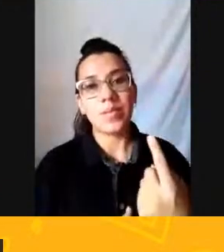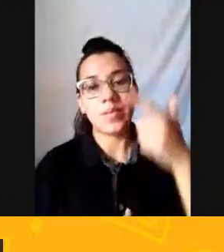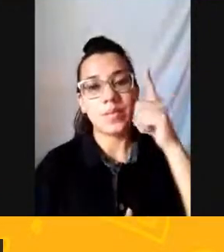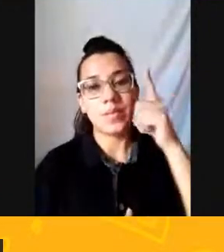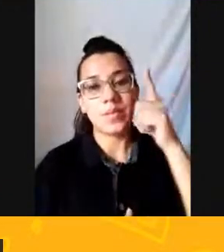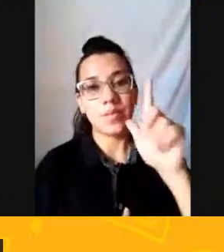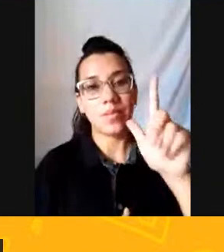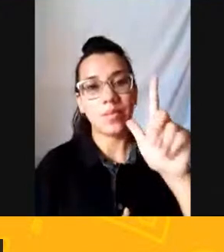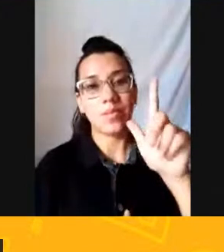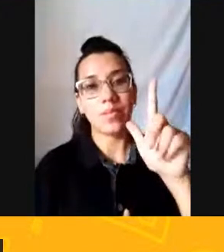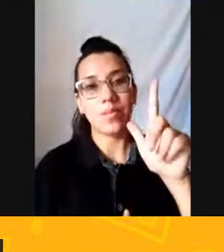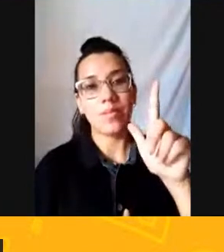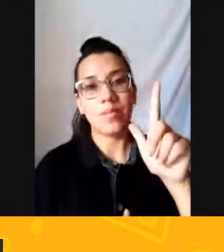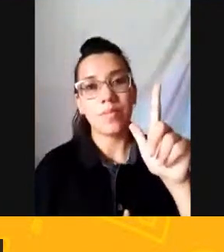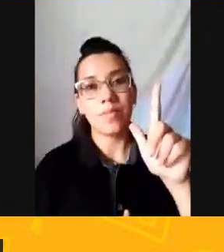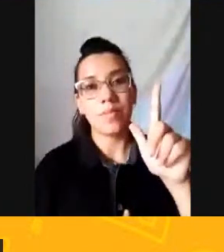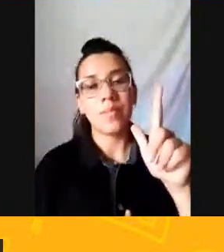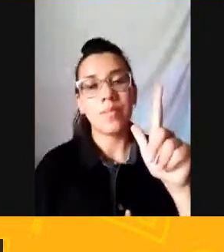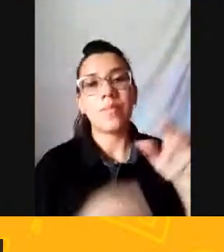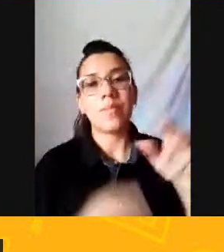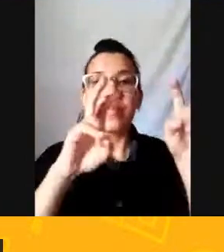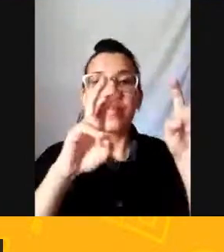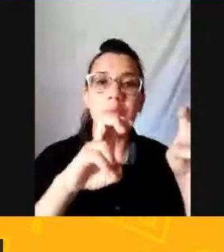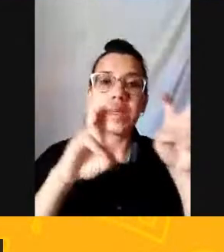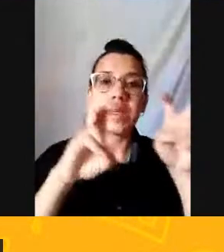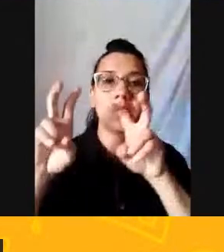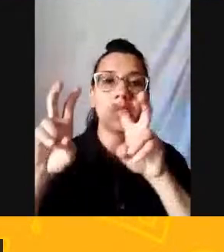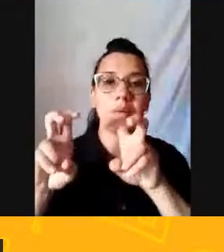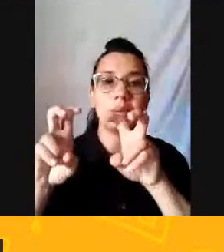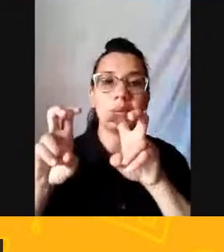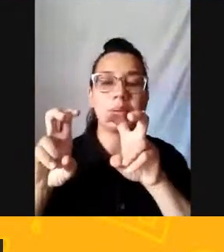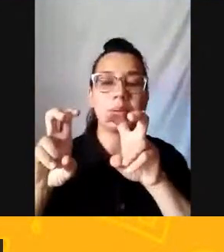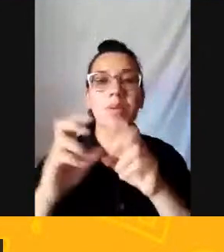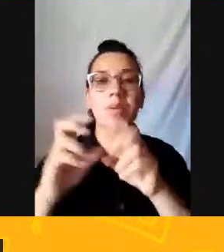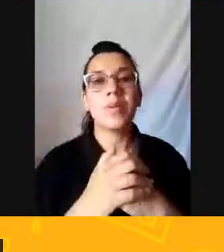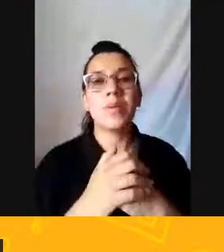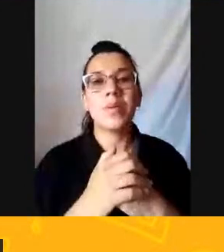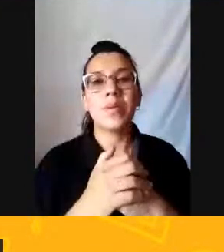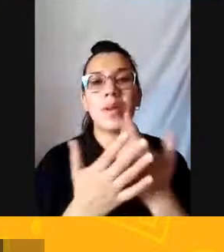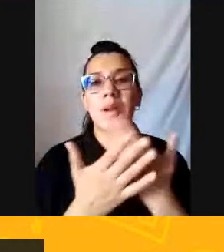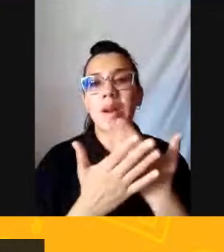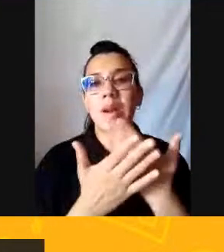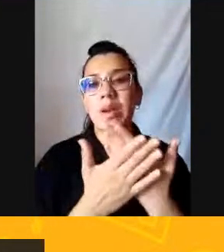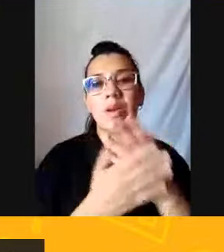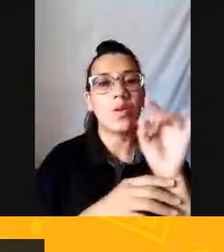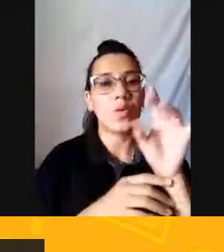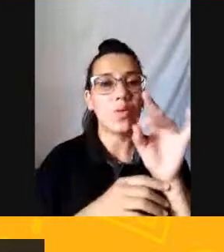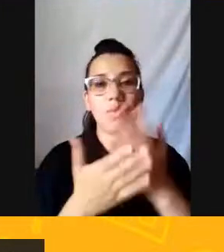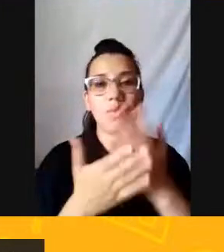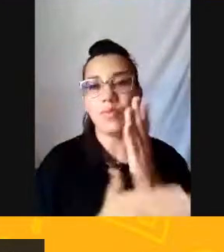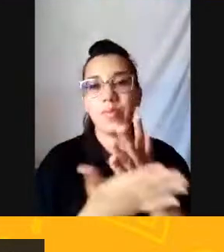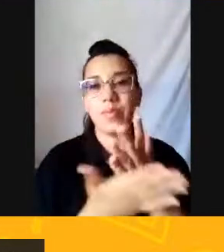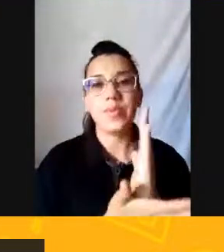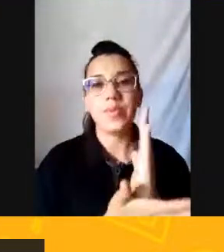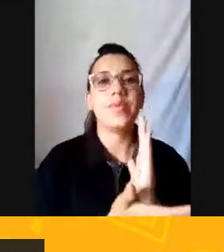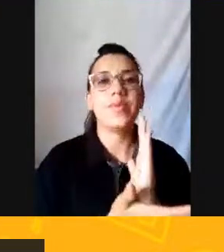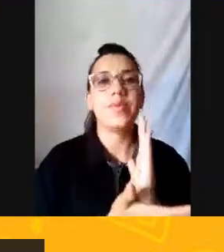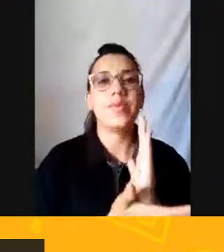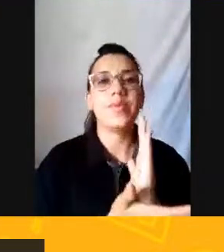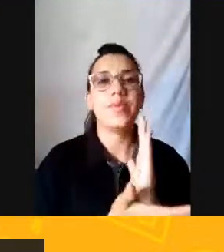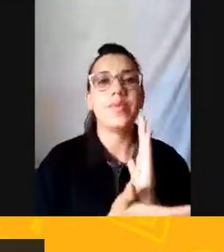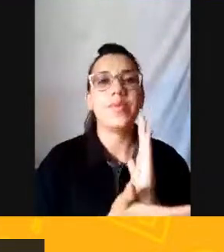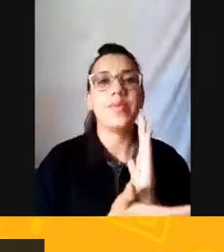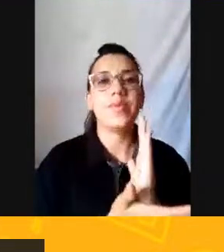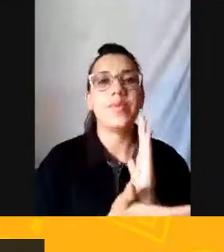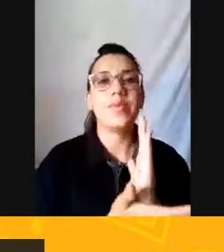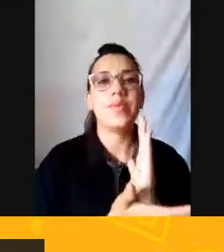E a gente passa Porque a gente estuda Não é porque Estudar pra passar Ou estudar pra passar Num concurso Ou estudar pra passar No ENEM Passar no ENEM É uma farsa